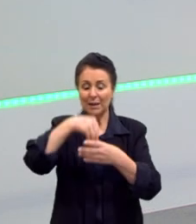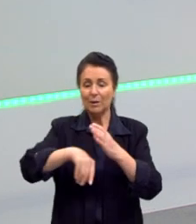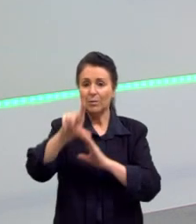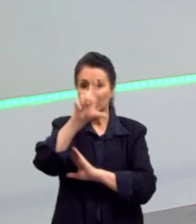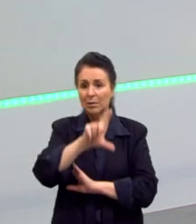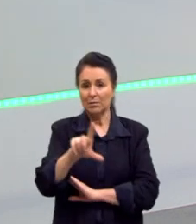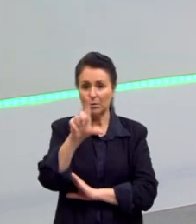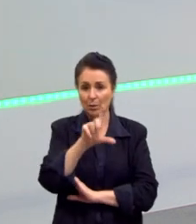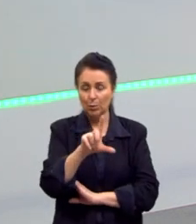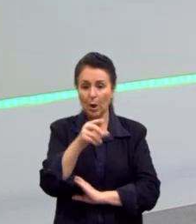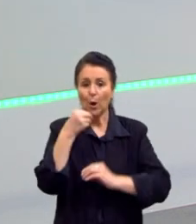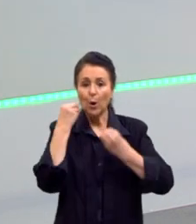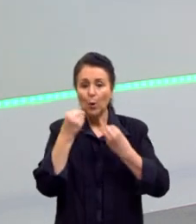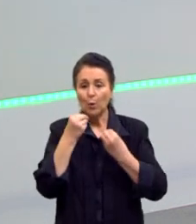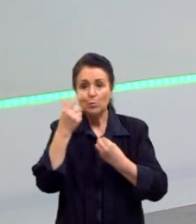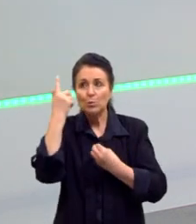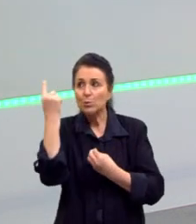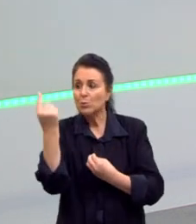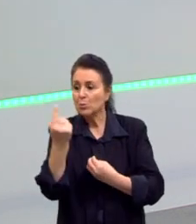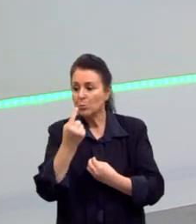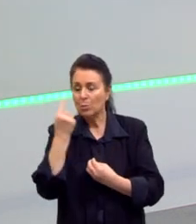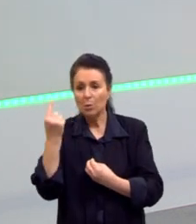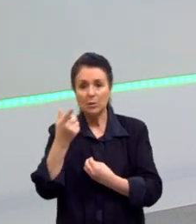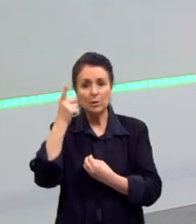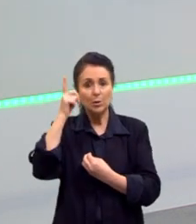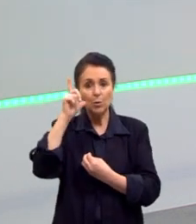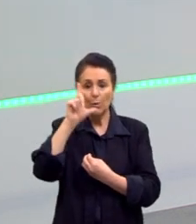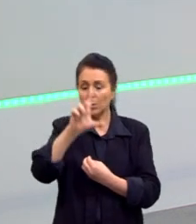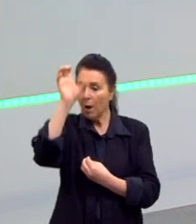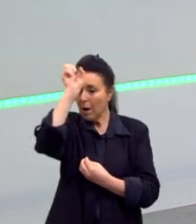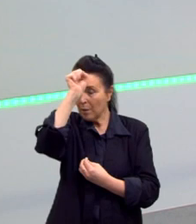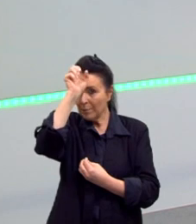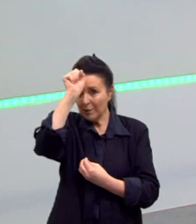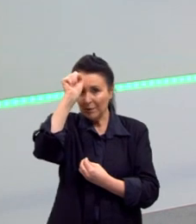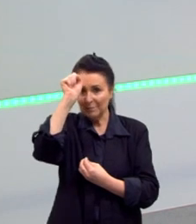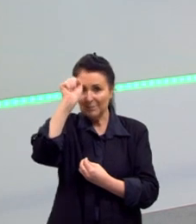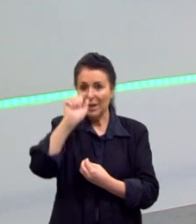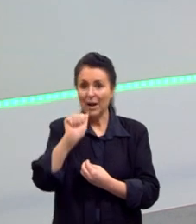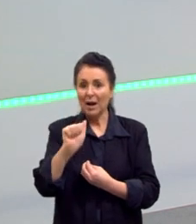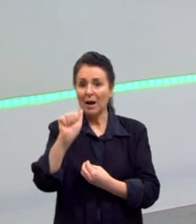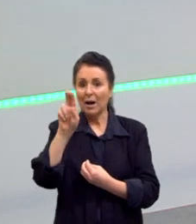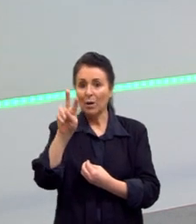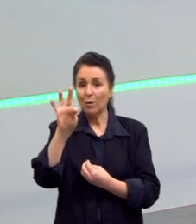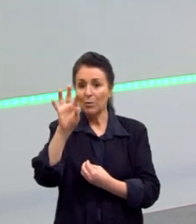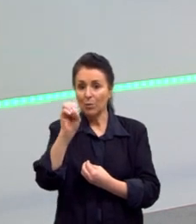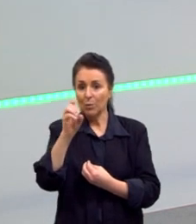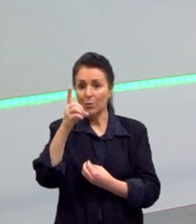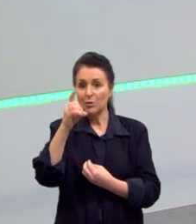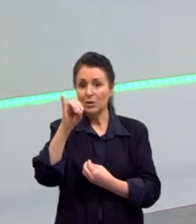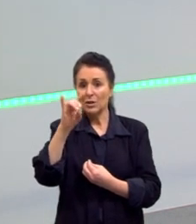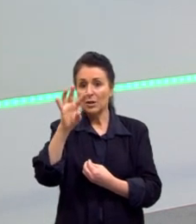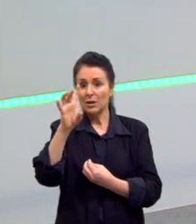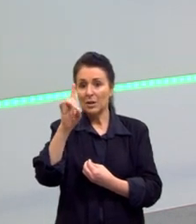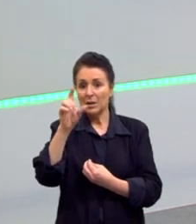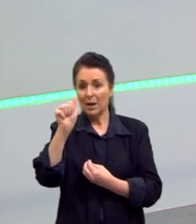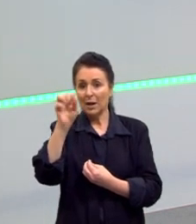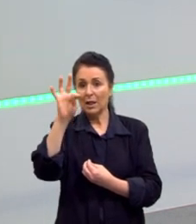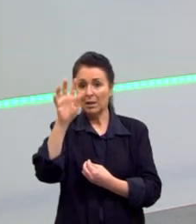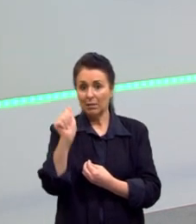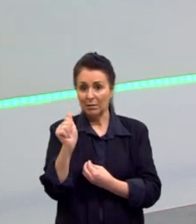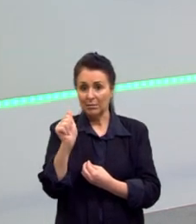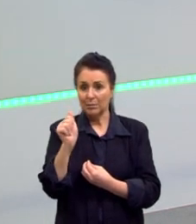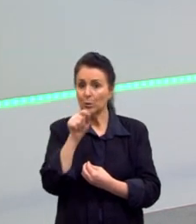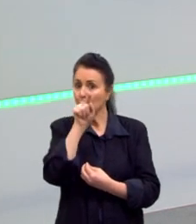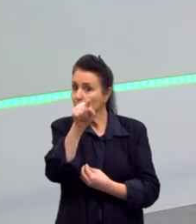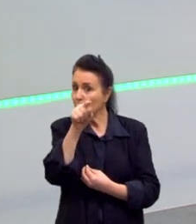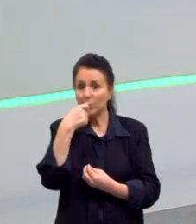nenhuma, ele conseguiu. Então, ele era autodidata. A importância de vocês estudarem por si, não esperarem só